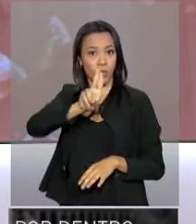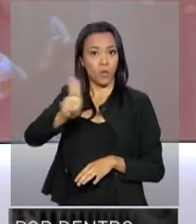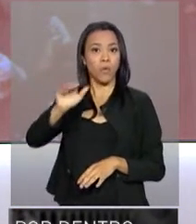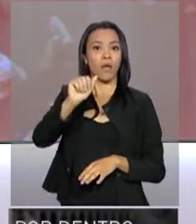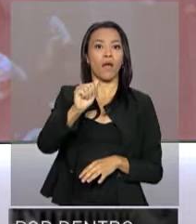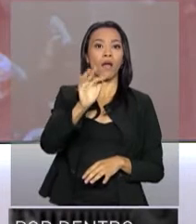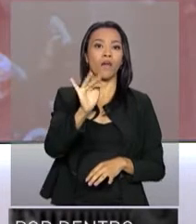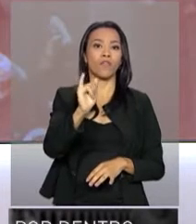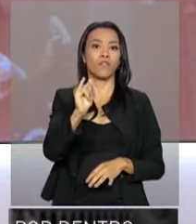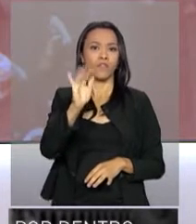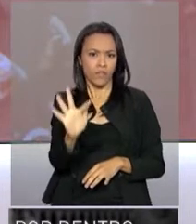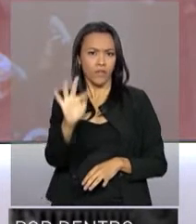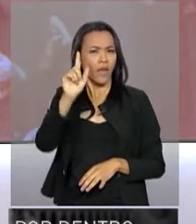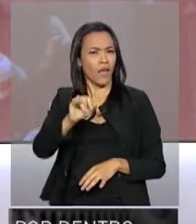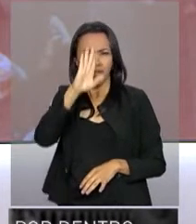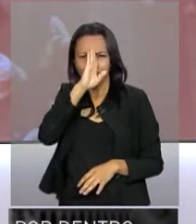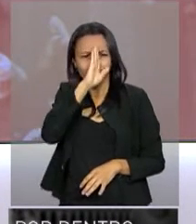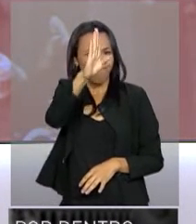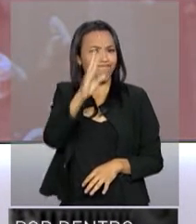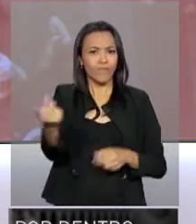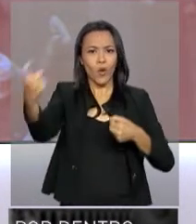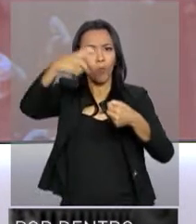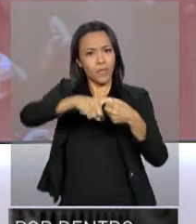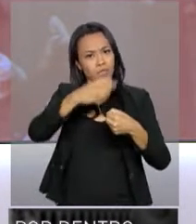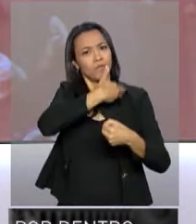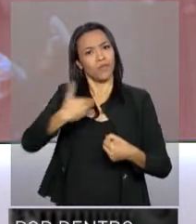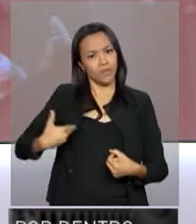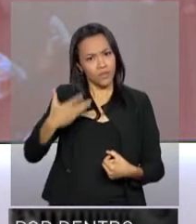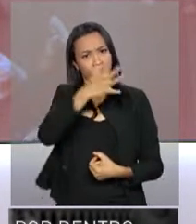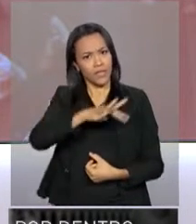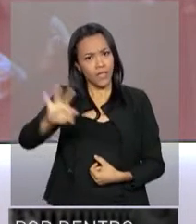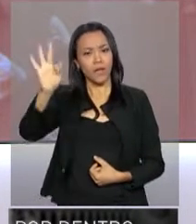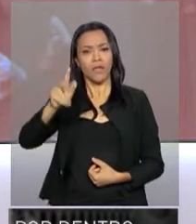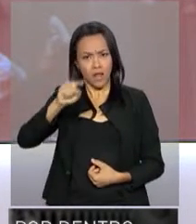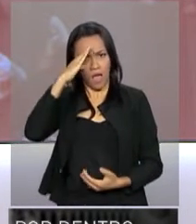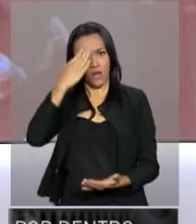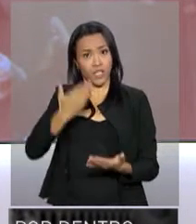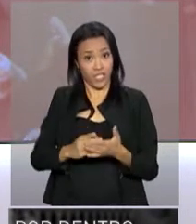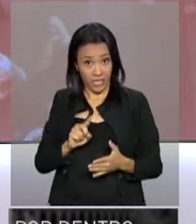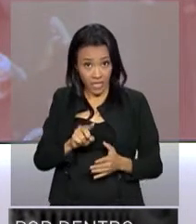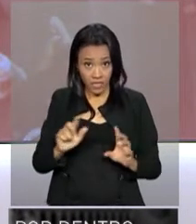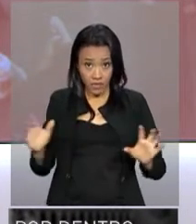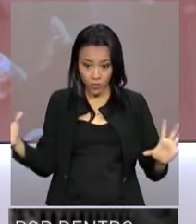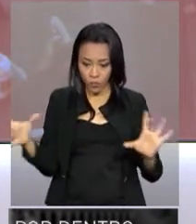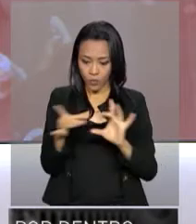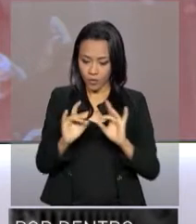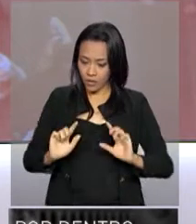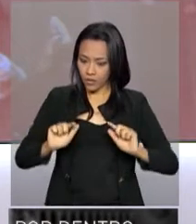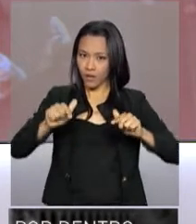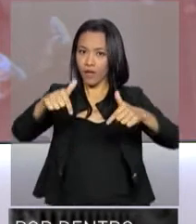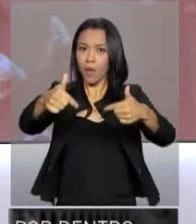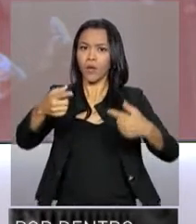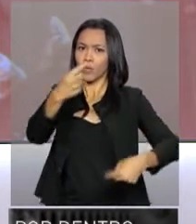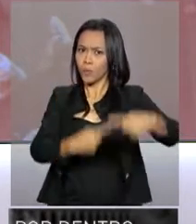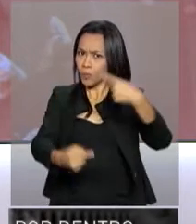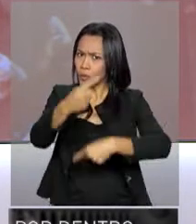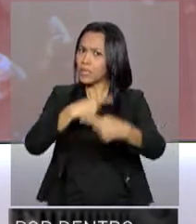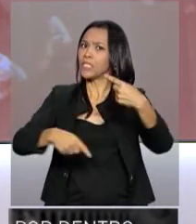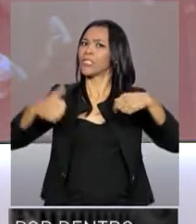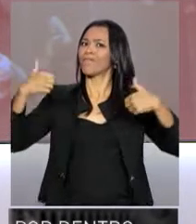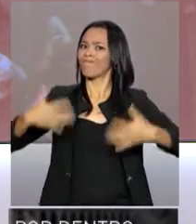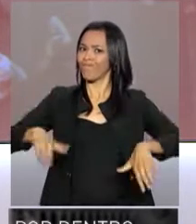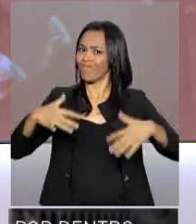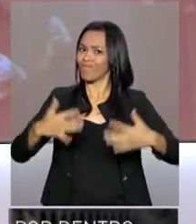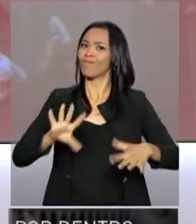é fundamental a parceria da instituição com o governo federal. Ele acredita que essa ação conjunta une as políticas públicas à